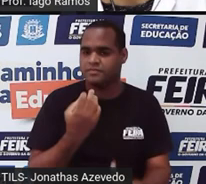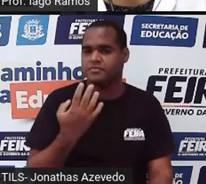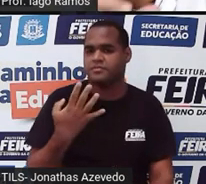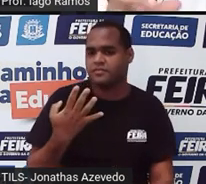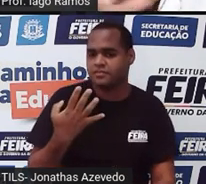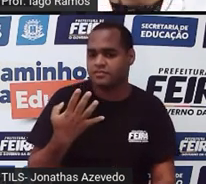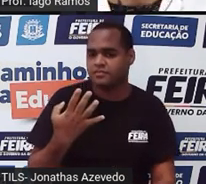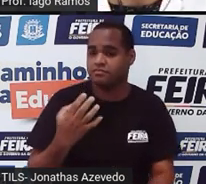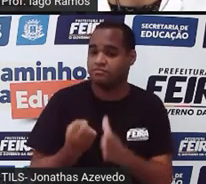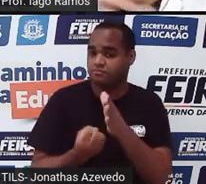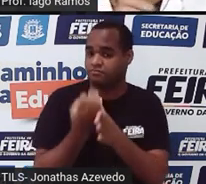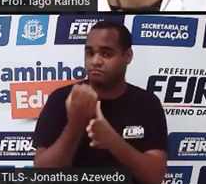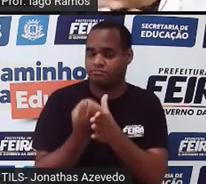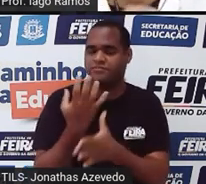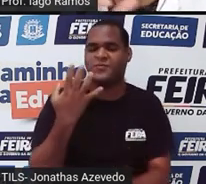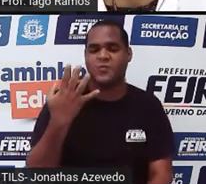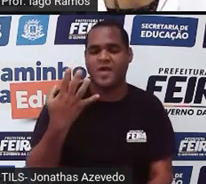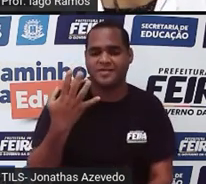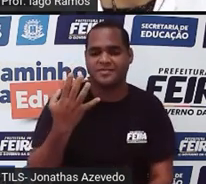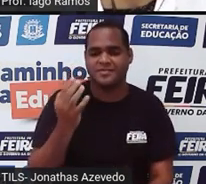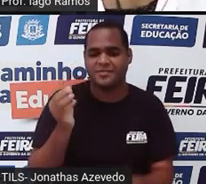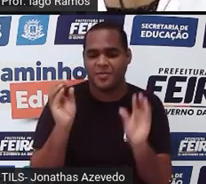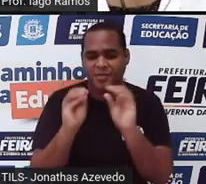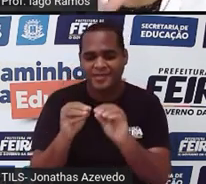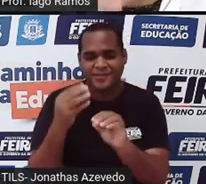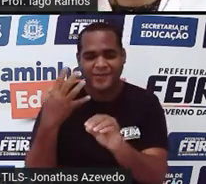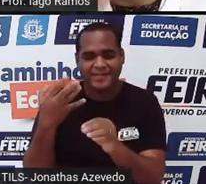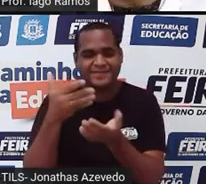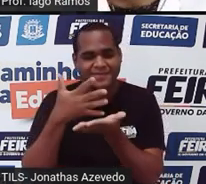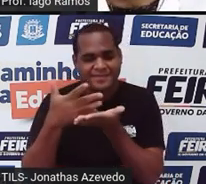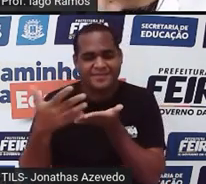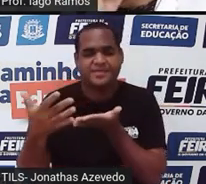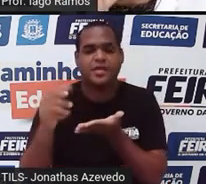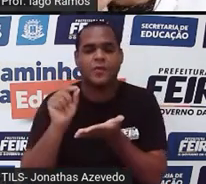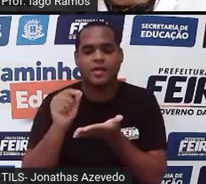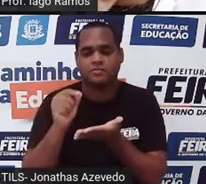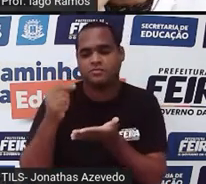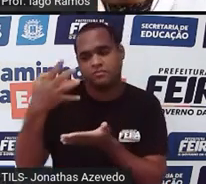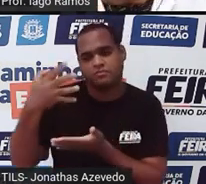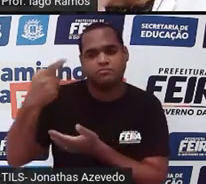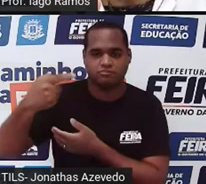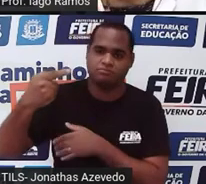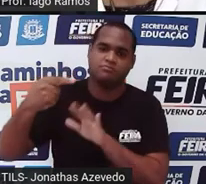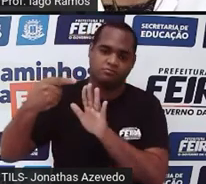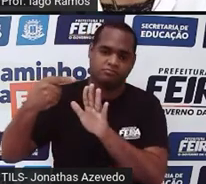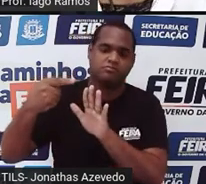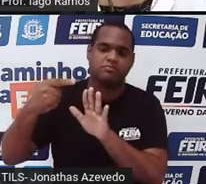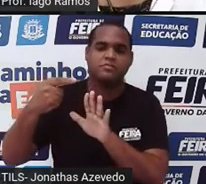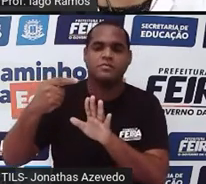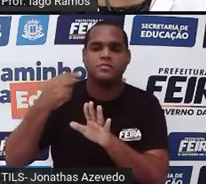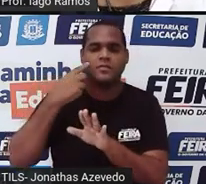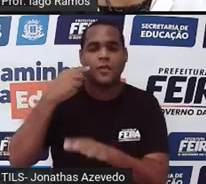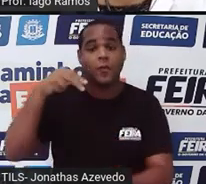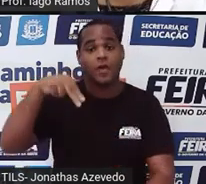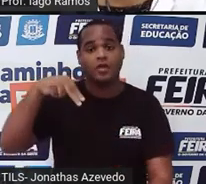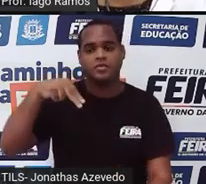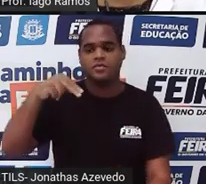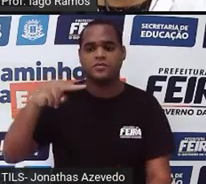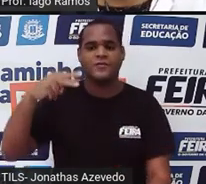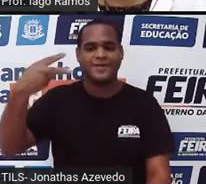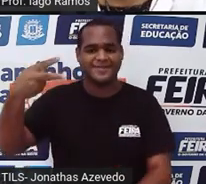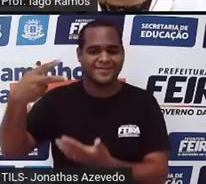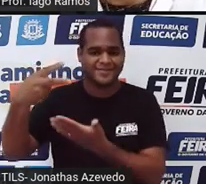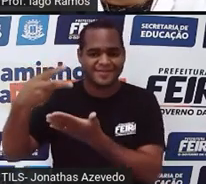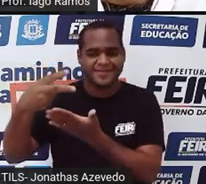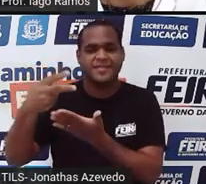Para aparecer o 4 ali, onde eu coloquei a partir de 4, porque 4 é o primeiro, aquele N ali, na verdade, tem que